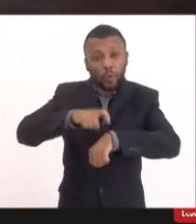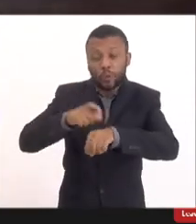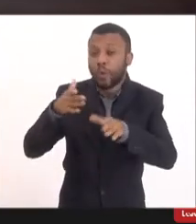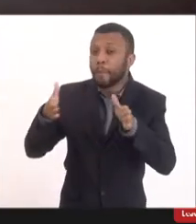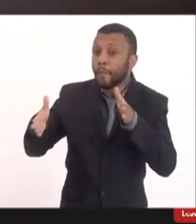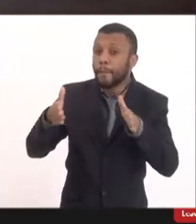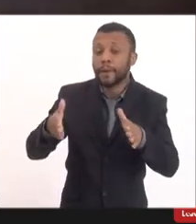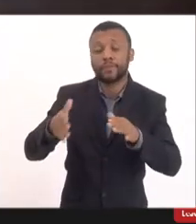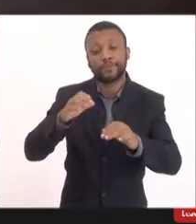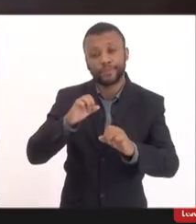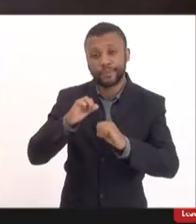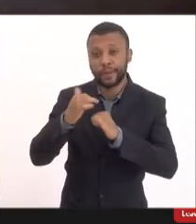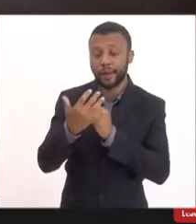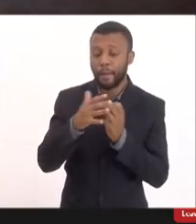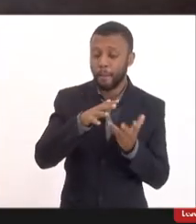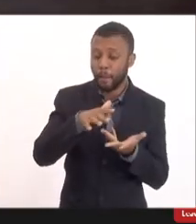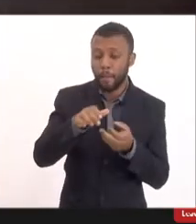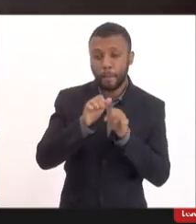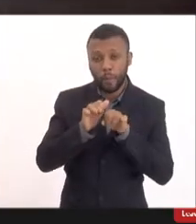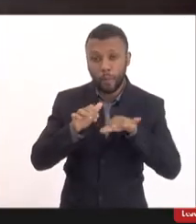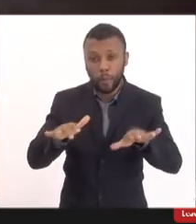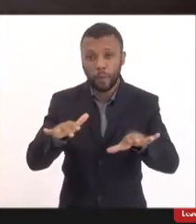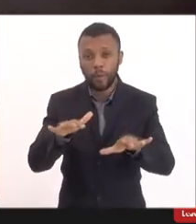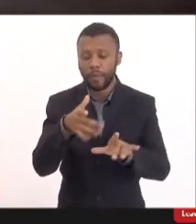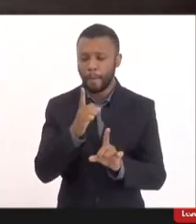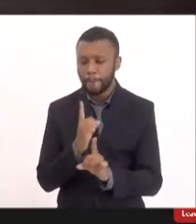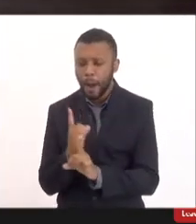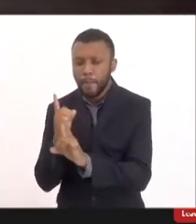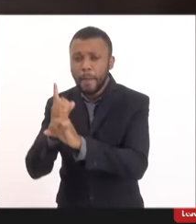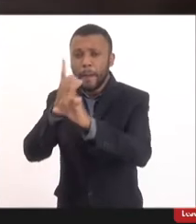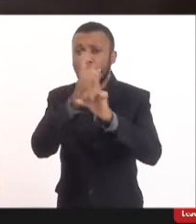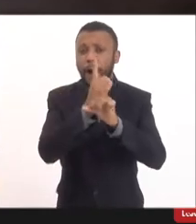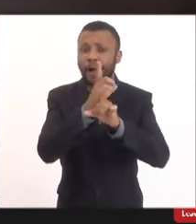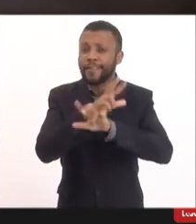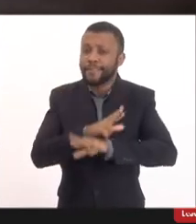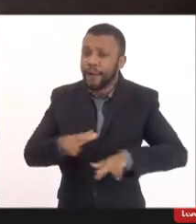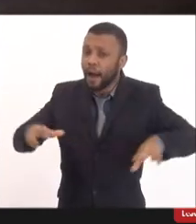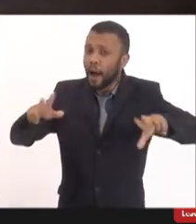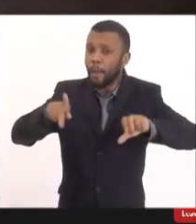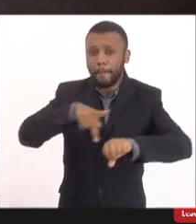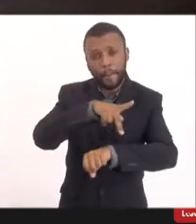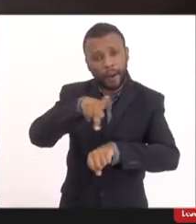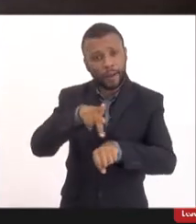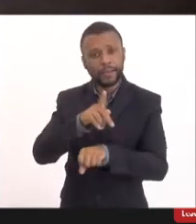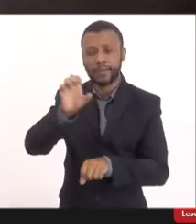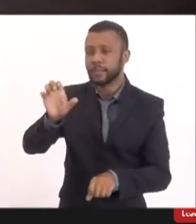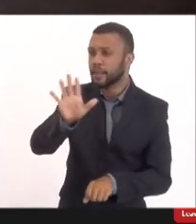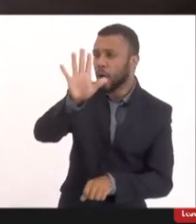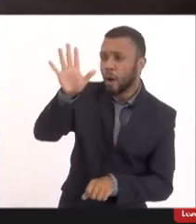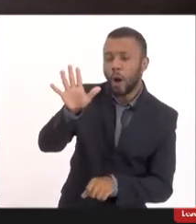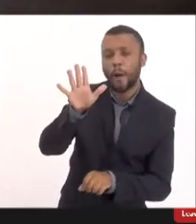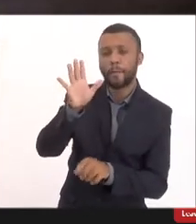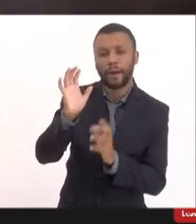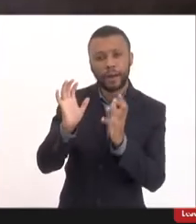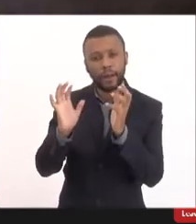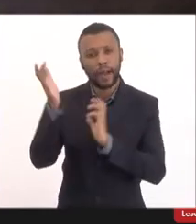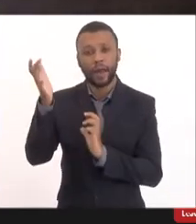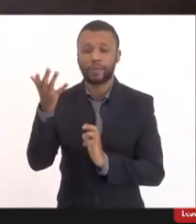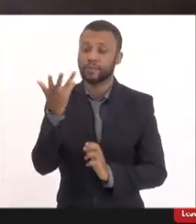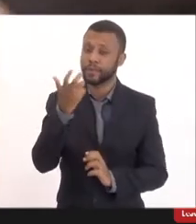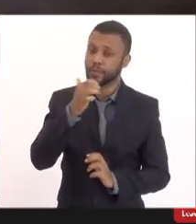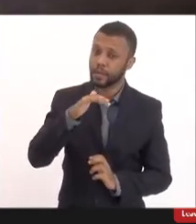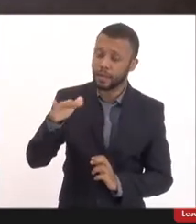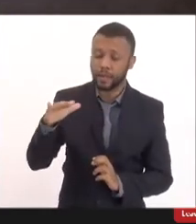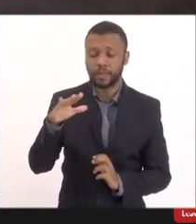foram identificados em vários países da Europa e da América do Norte bem como no Brasil casos de crianças e adolescentes com